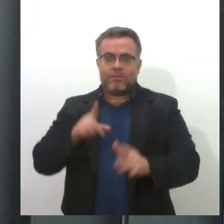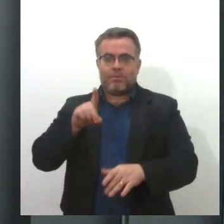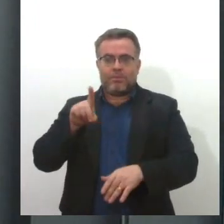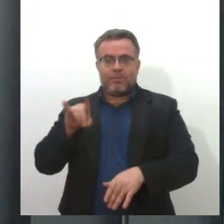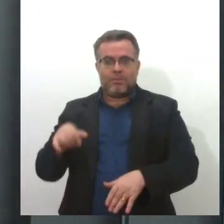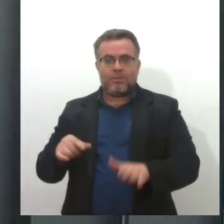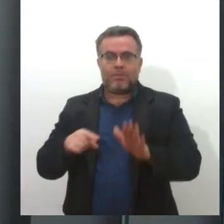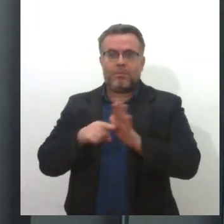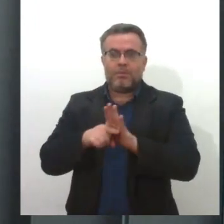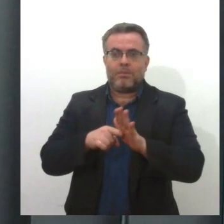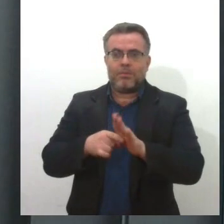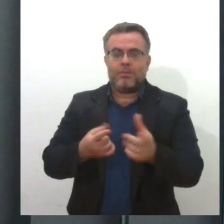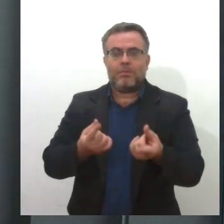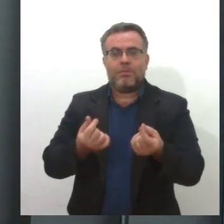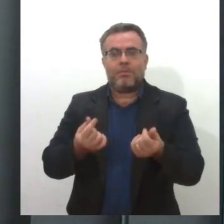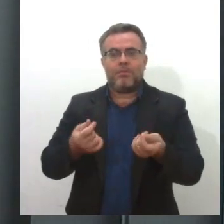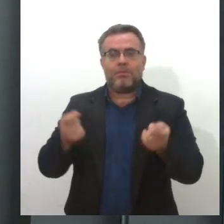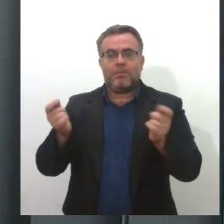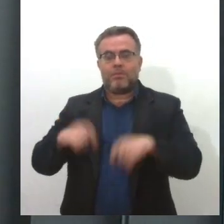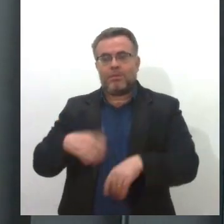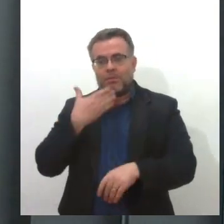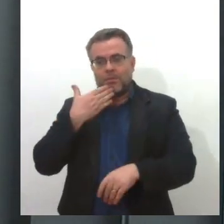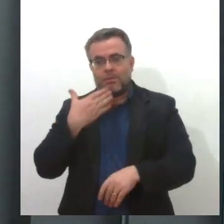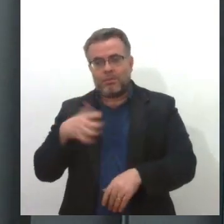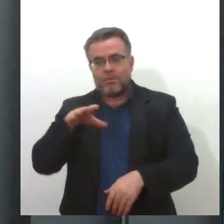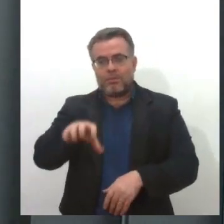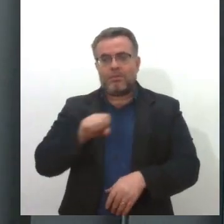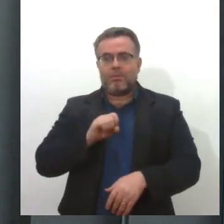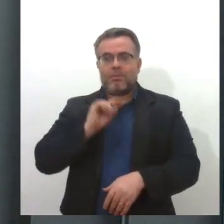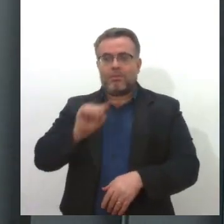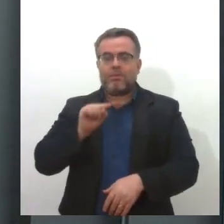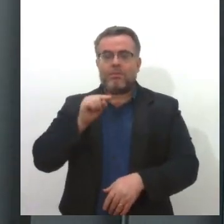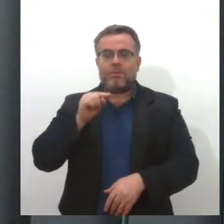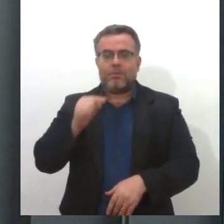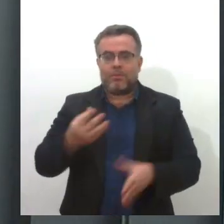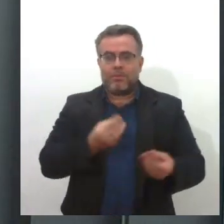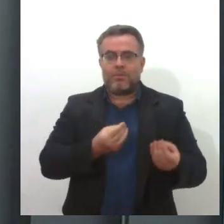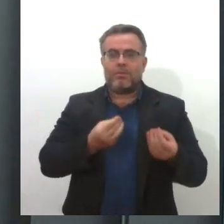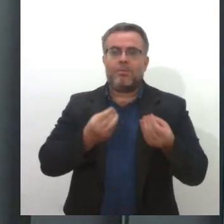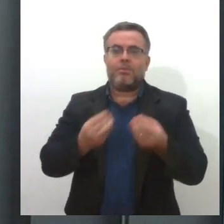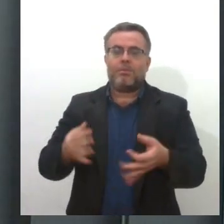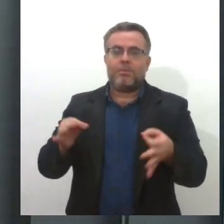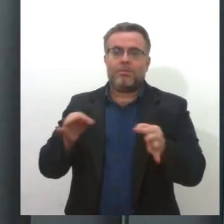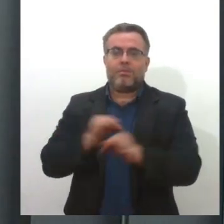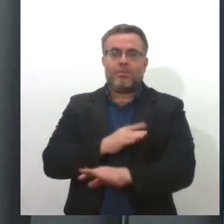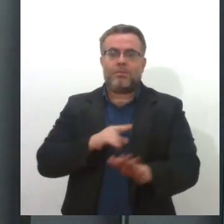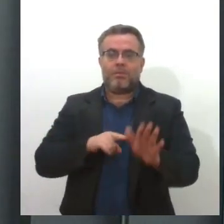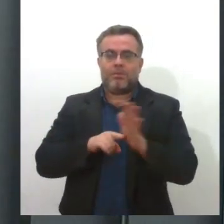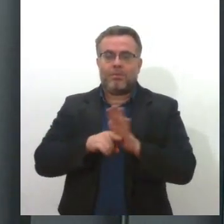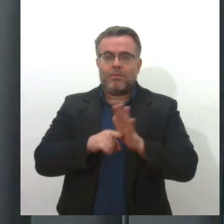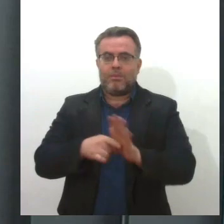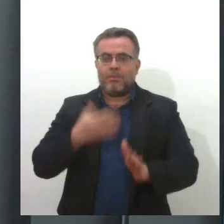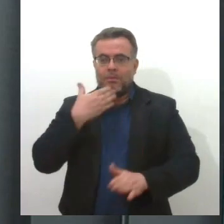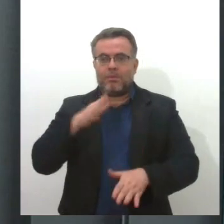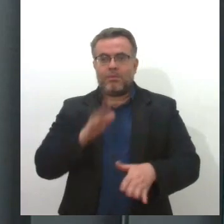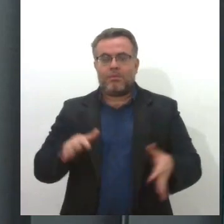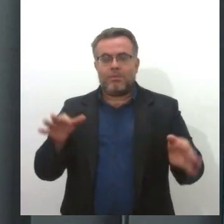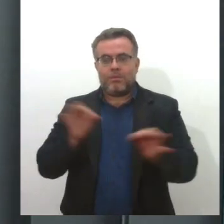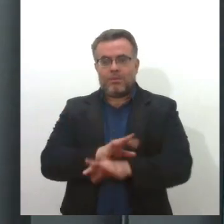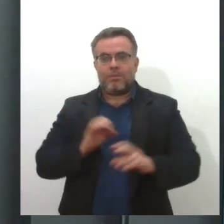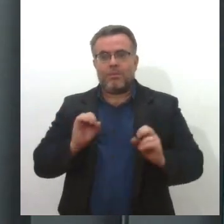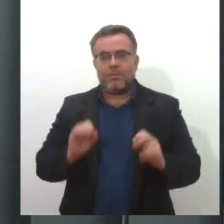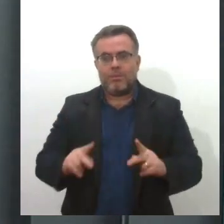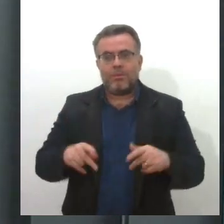consultar os valores e solicitar o saque, e depois você seguirá com os procedimentos solicitados para consultar o valor